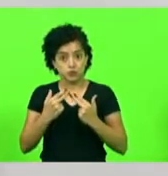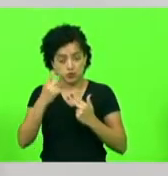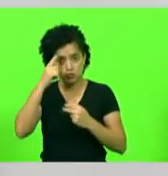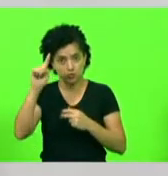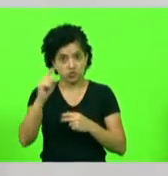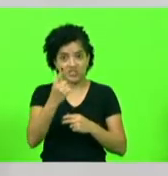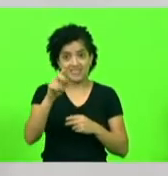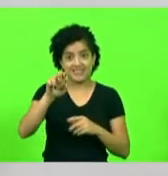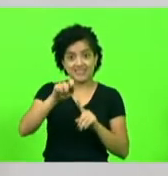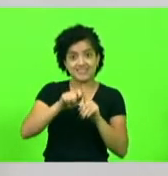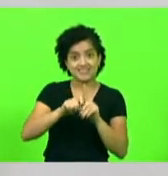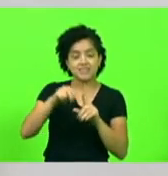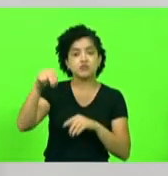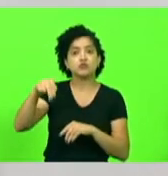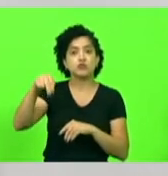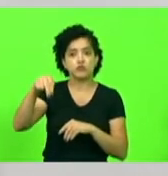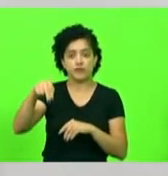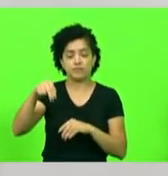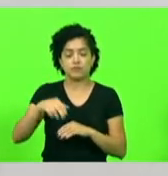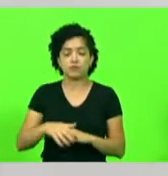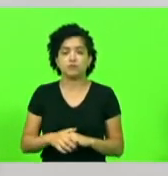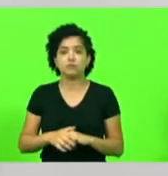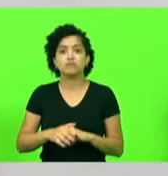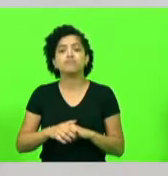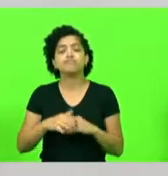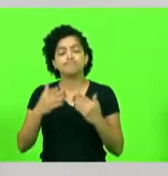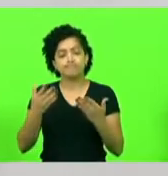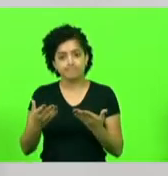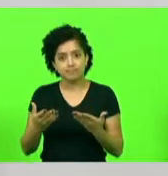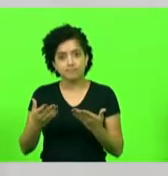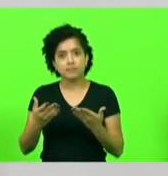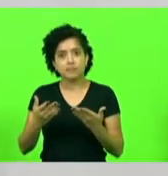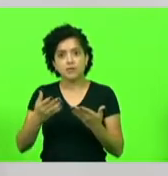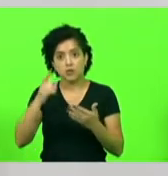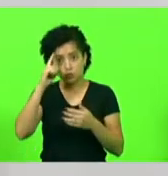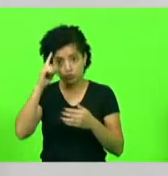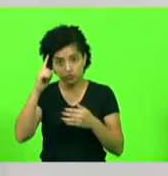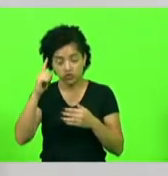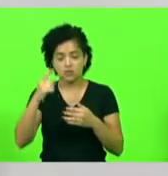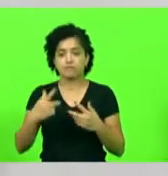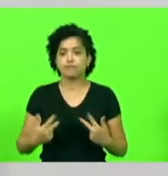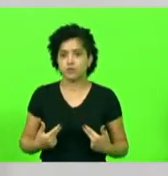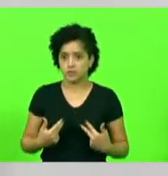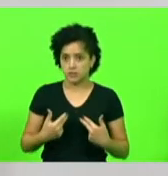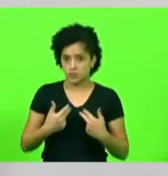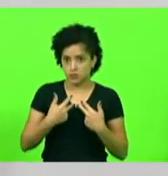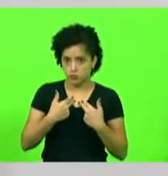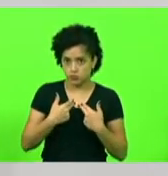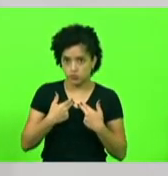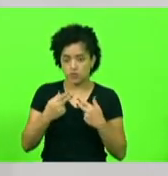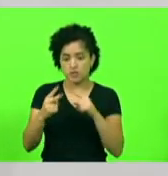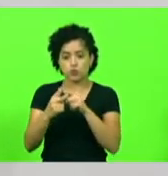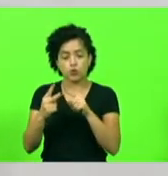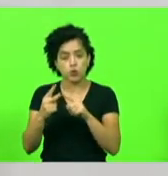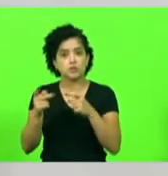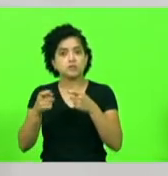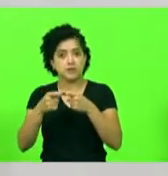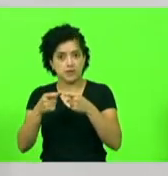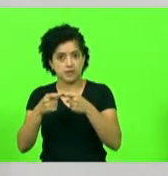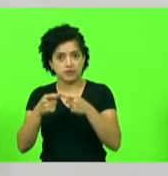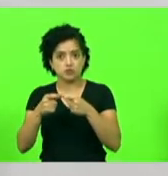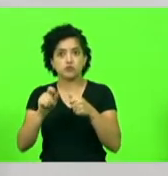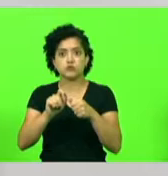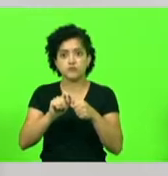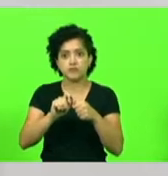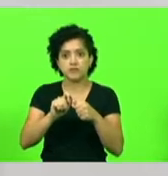novembro. No dia 15 de novembro, fiz a cirurgia, então, com dois médicos, né? Não